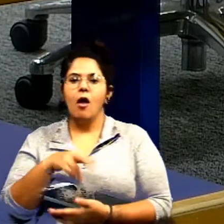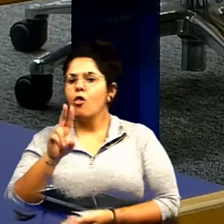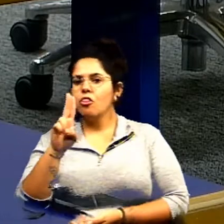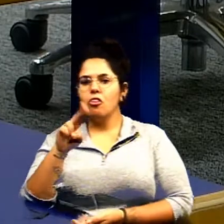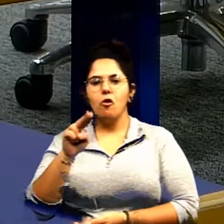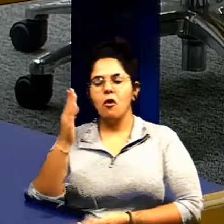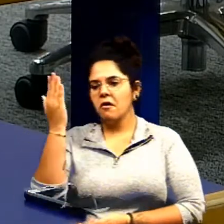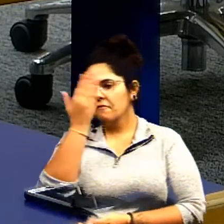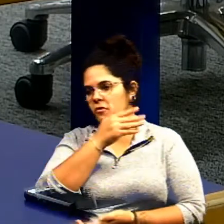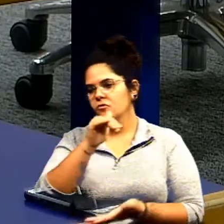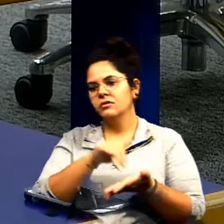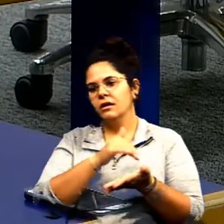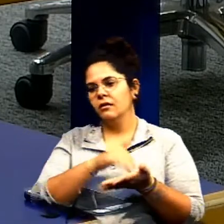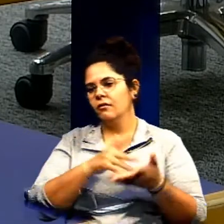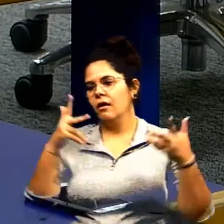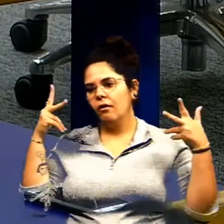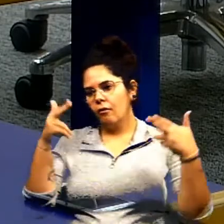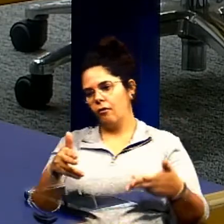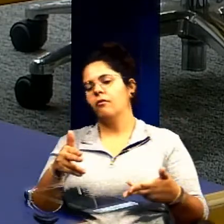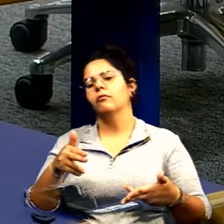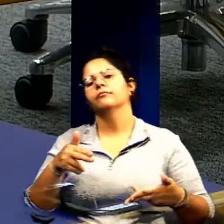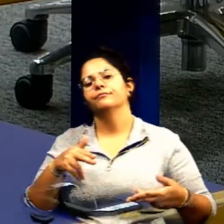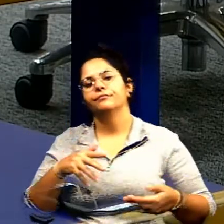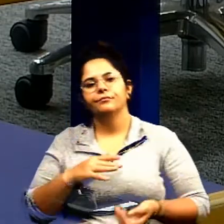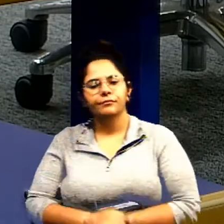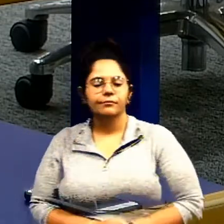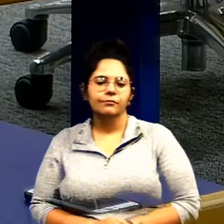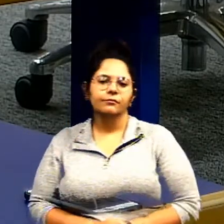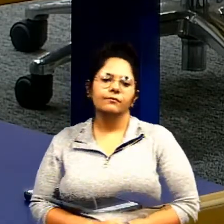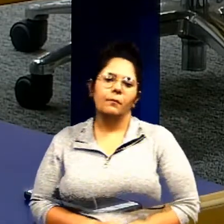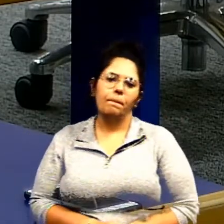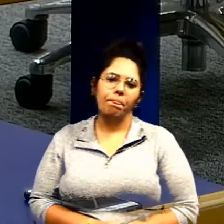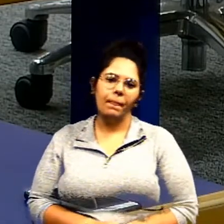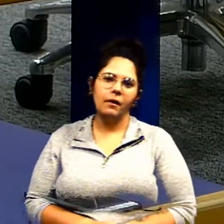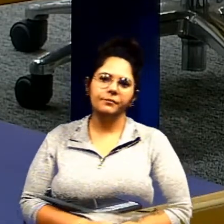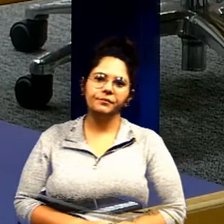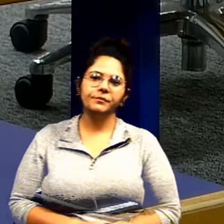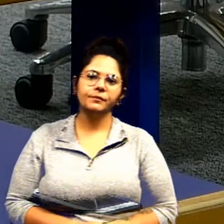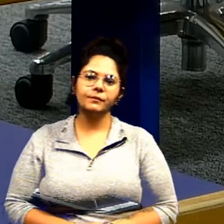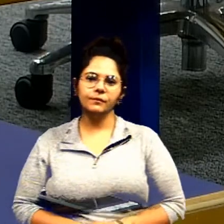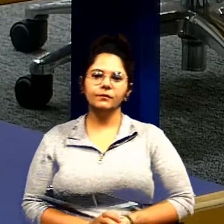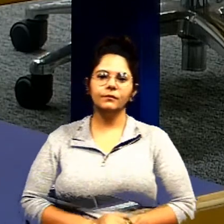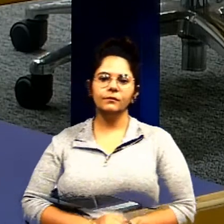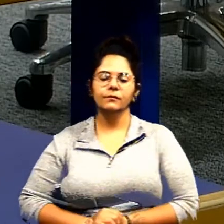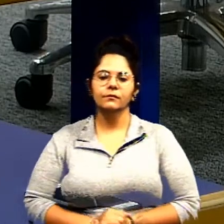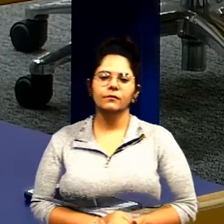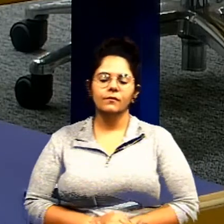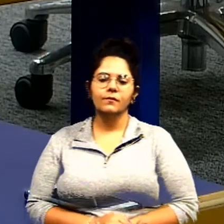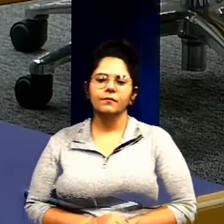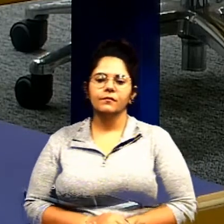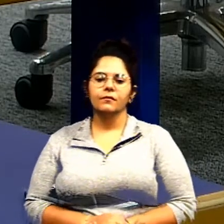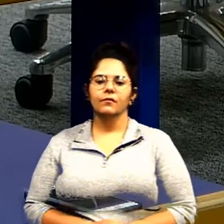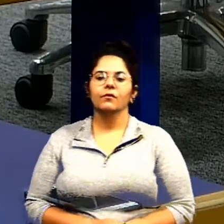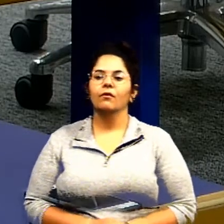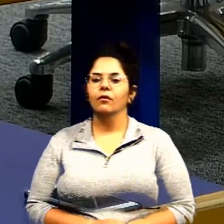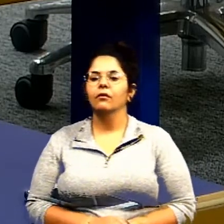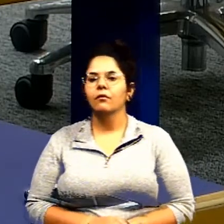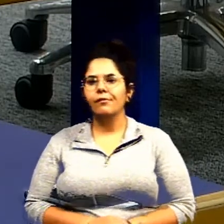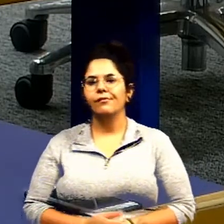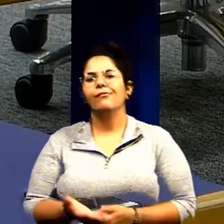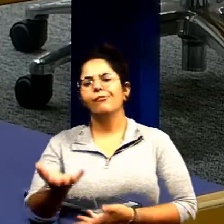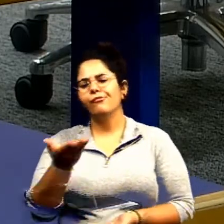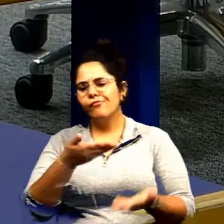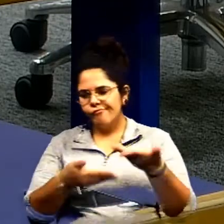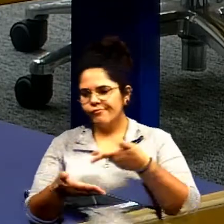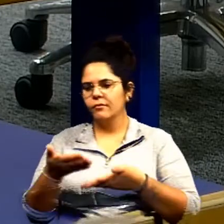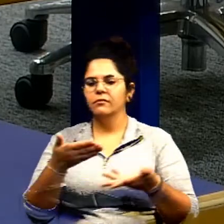um secretário nem vou chamá-lo de secretário um cidadão como o doutor Paulo como a maneira que ele nos